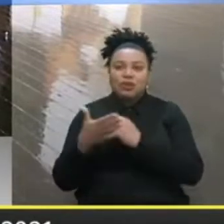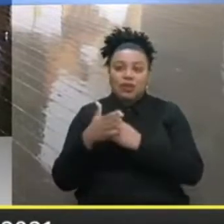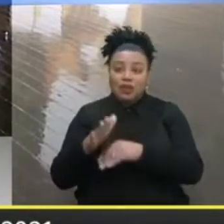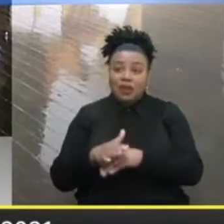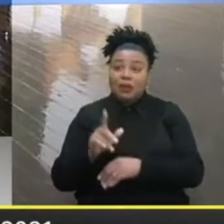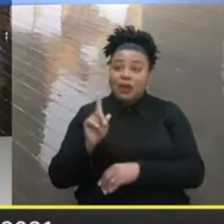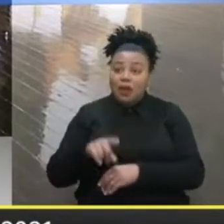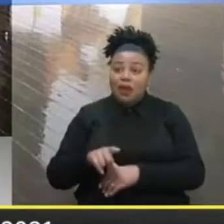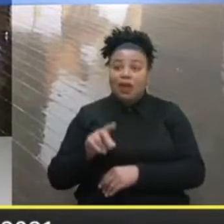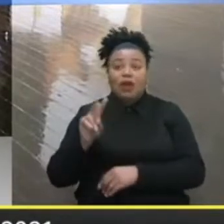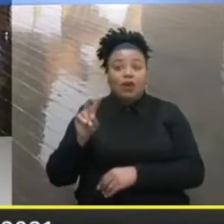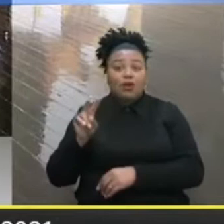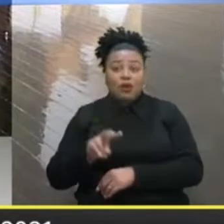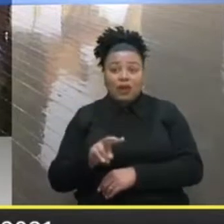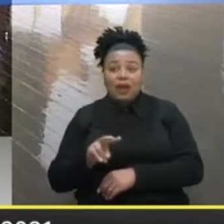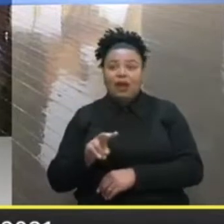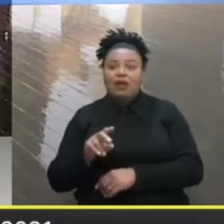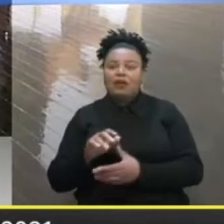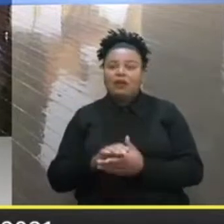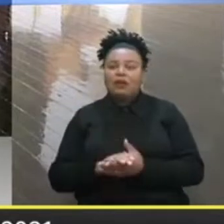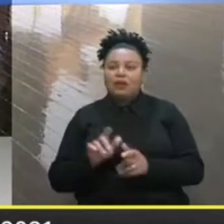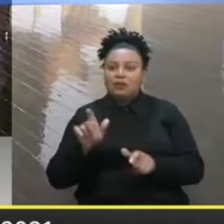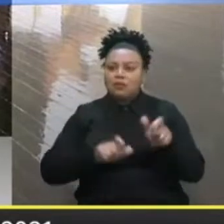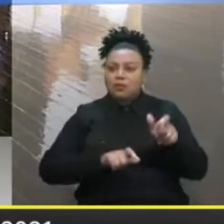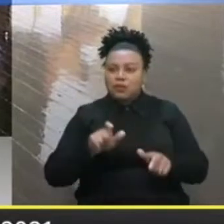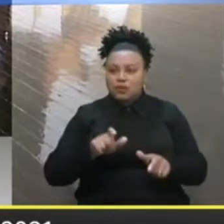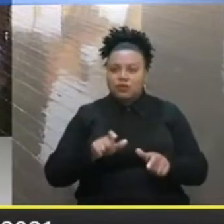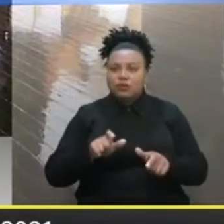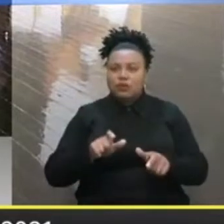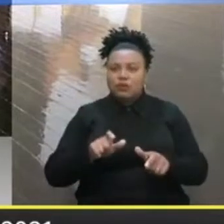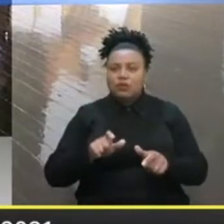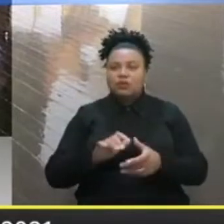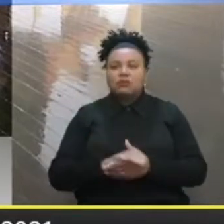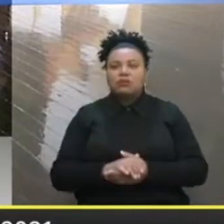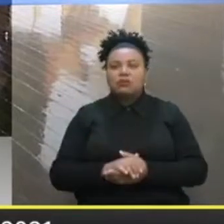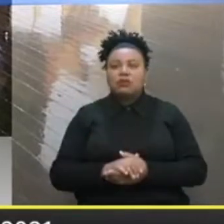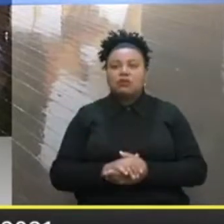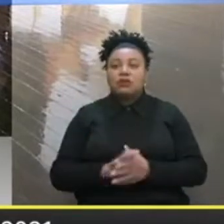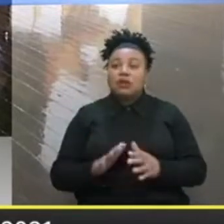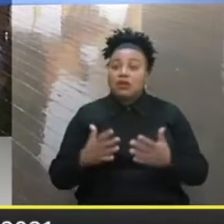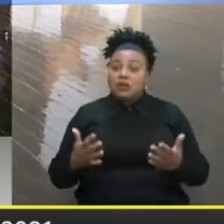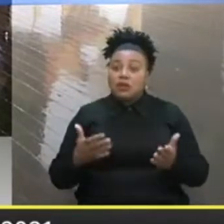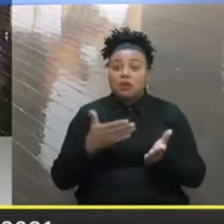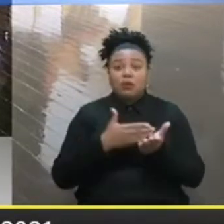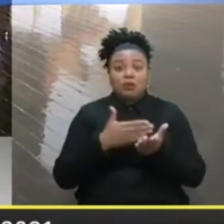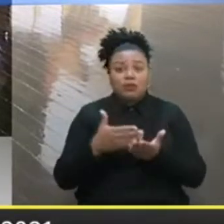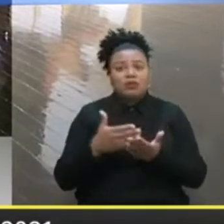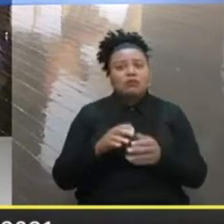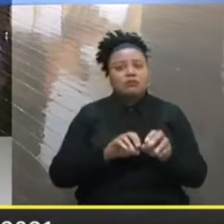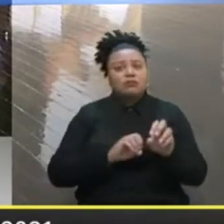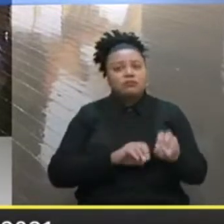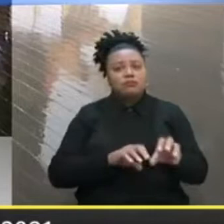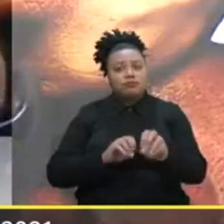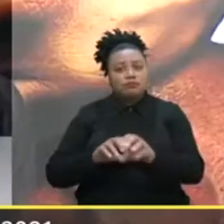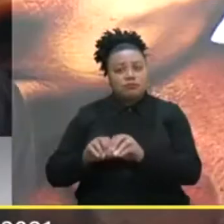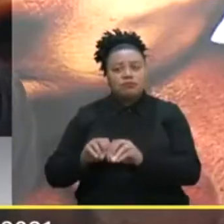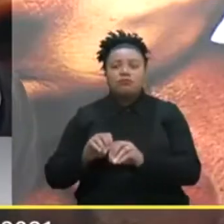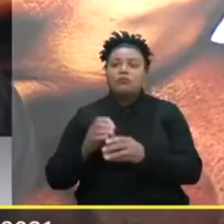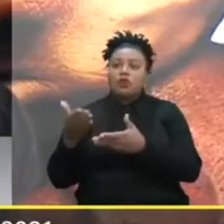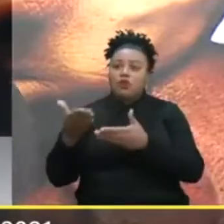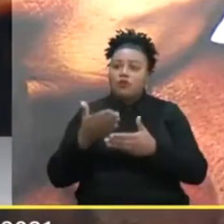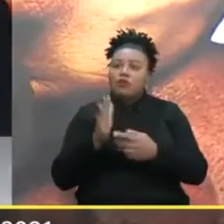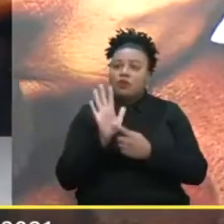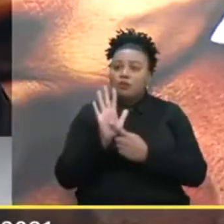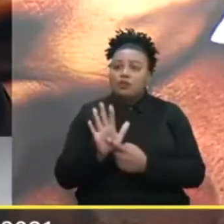É olhar Para aquelas pessoas Que saídas Aí então Nós começamos A ensinar Trazer gente